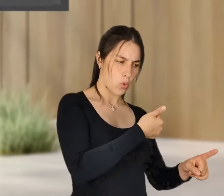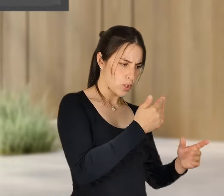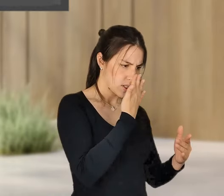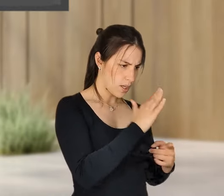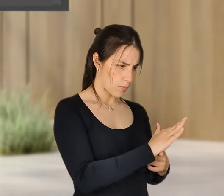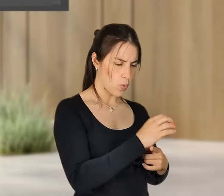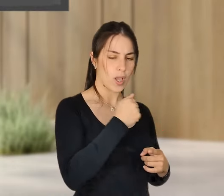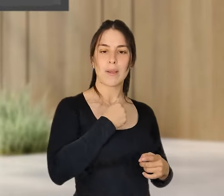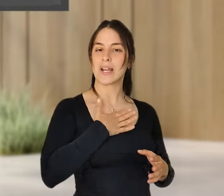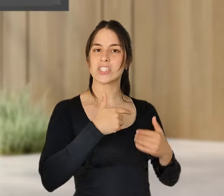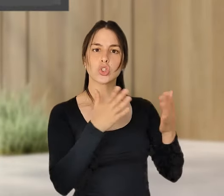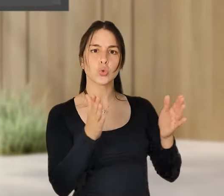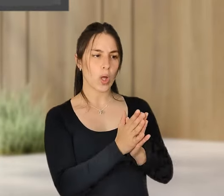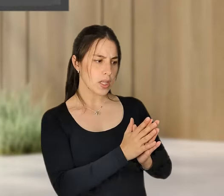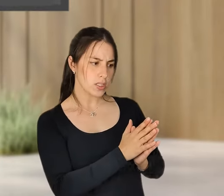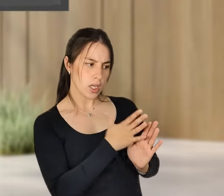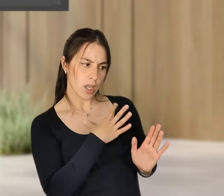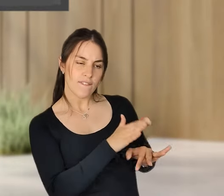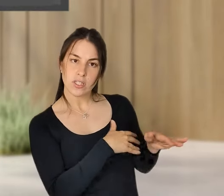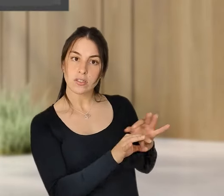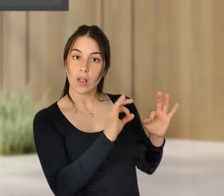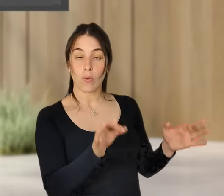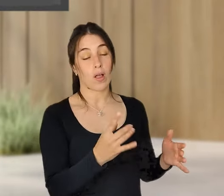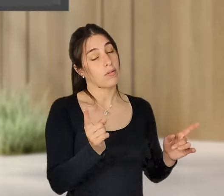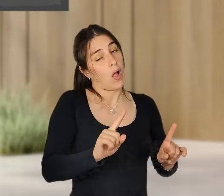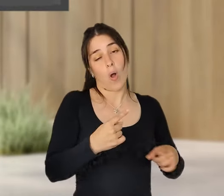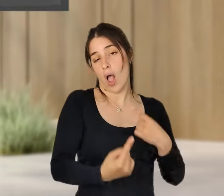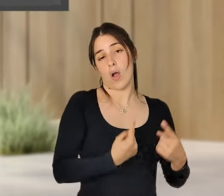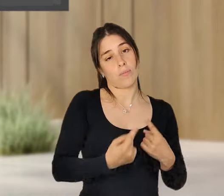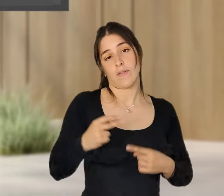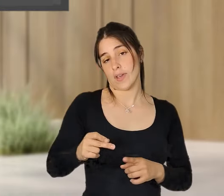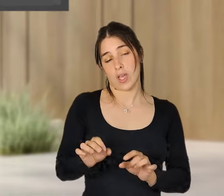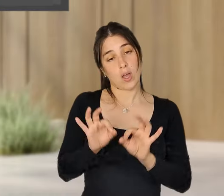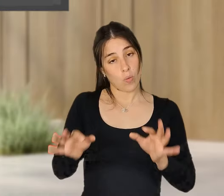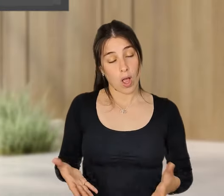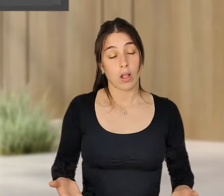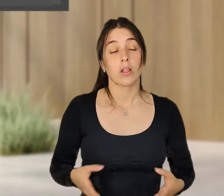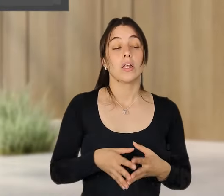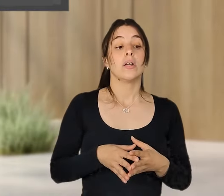pisadas e isso não se verifica. e nós lá está, o trabalho remoto foi outro desses